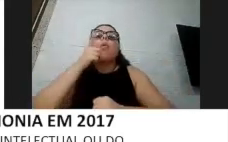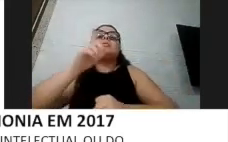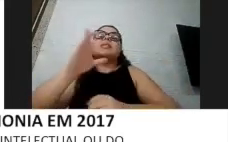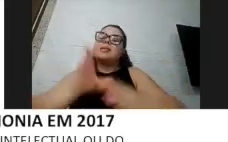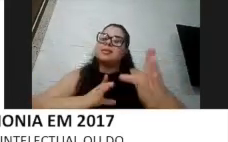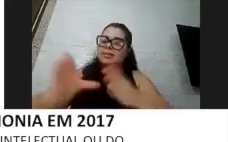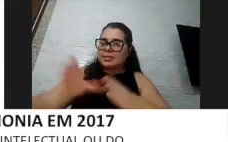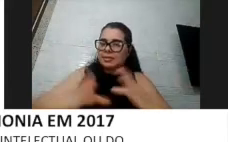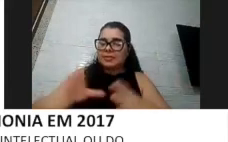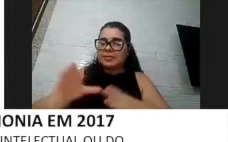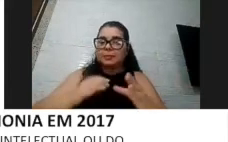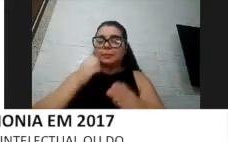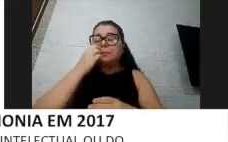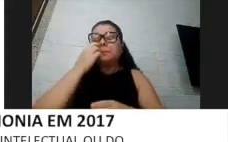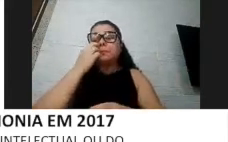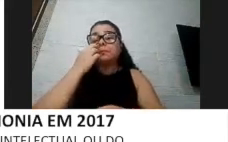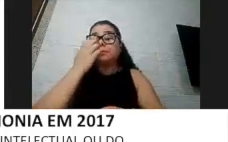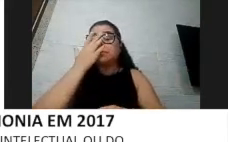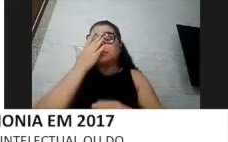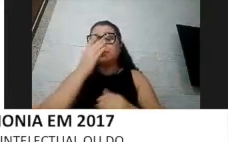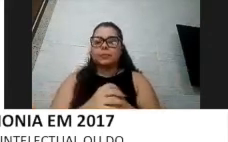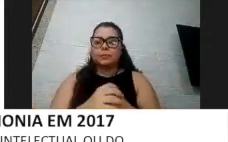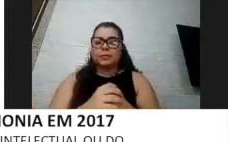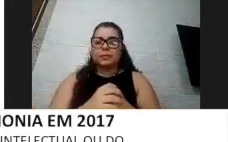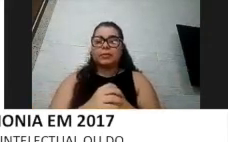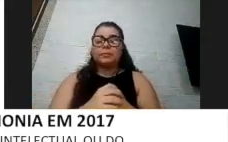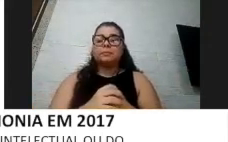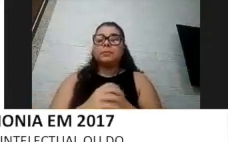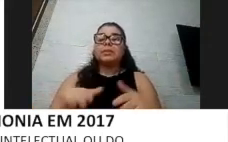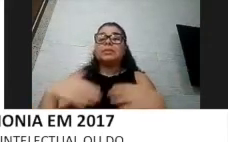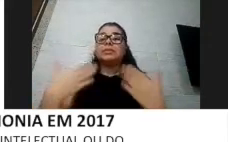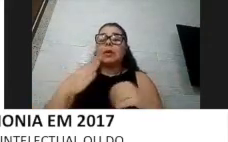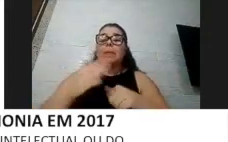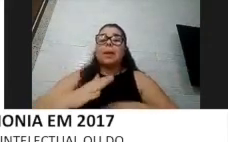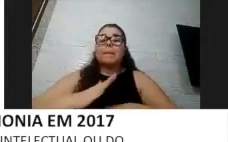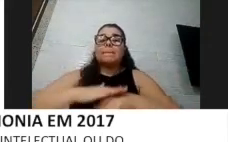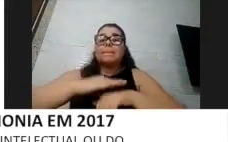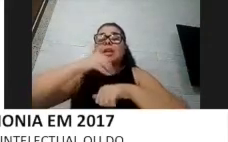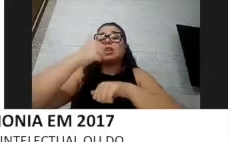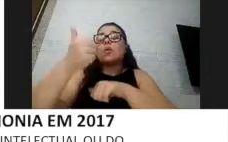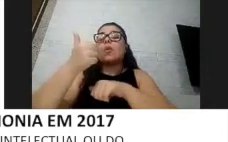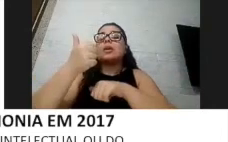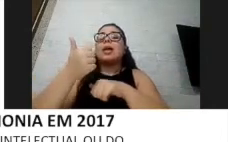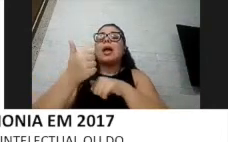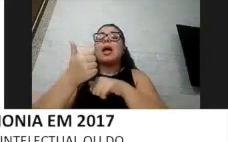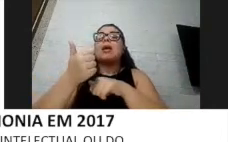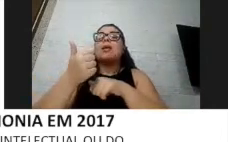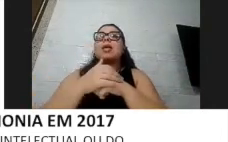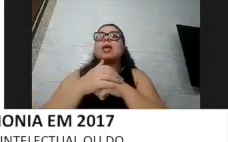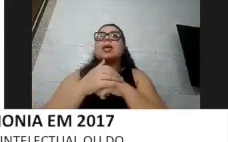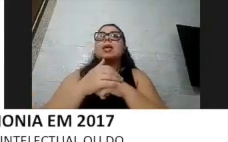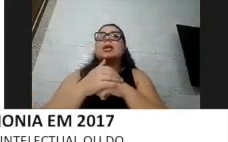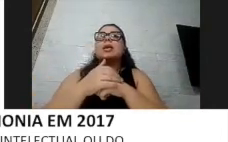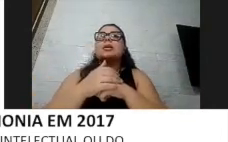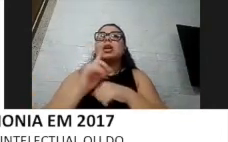a evolução, o desfecho desses casos de COVID nas pessoas com deficiência, uma das coisas que a gente